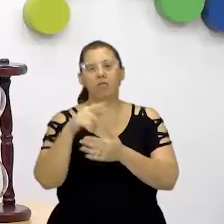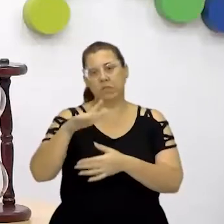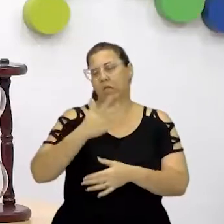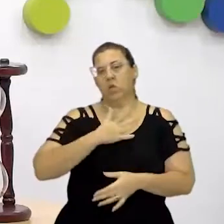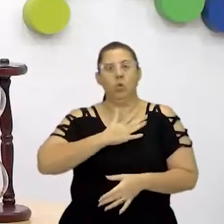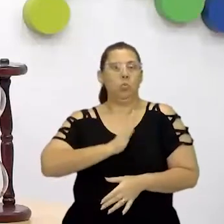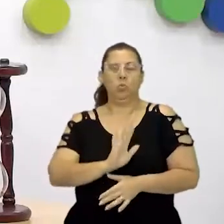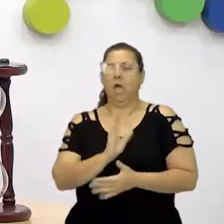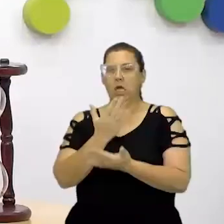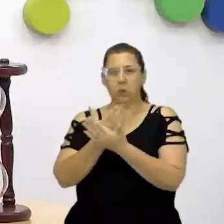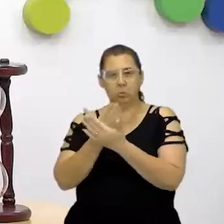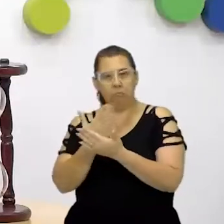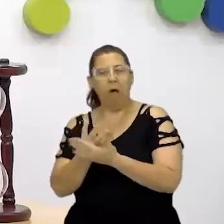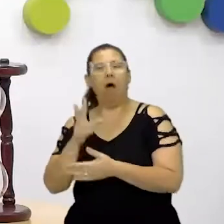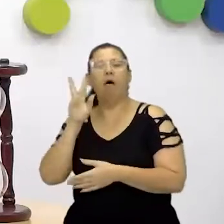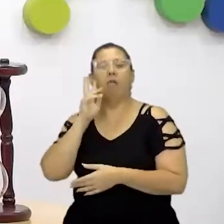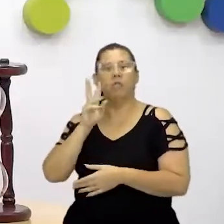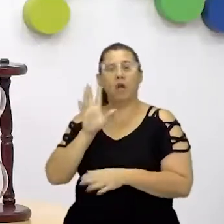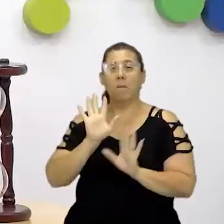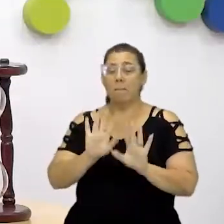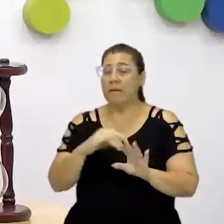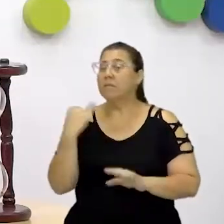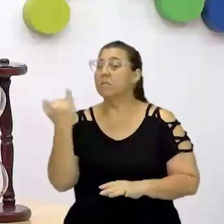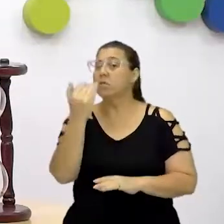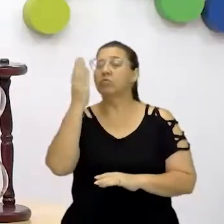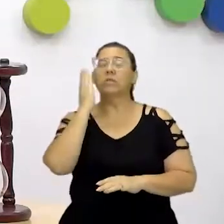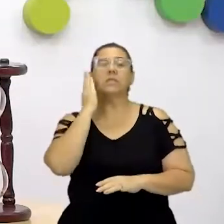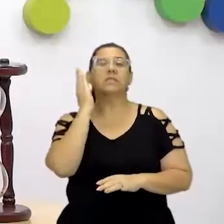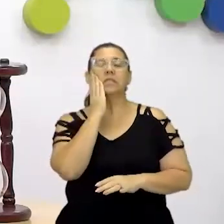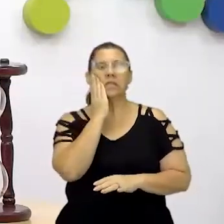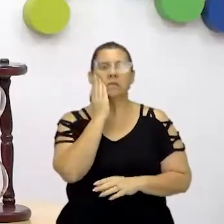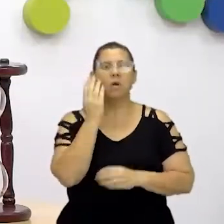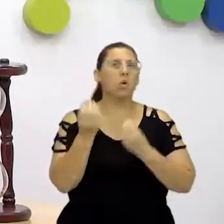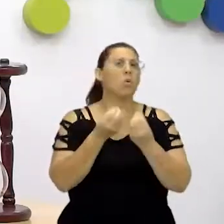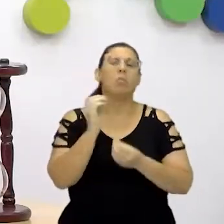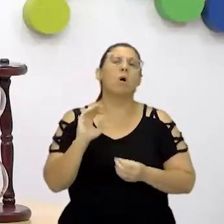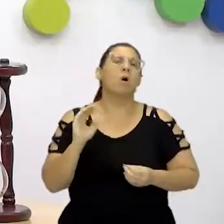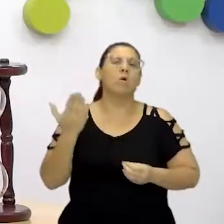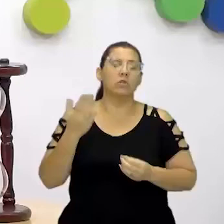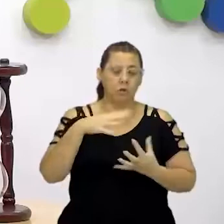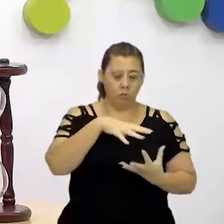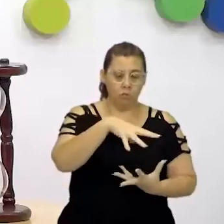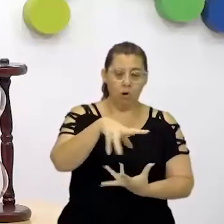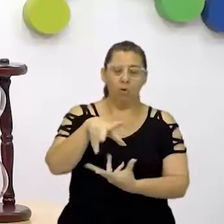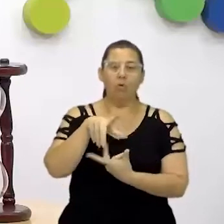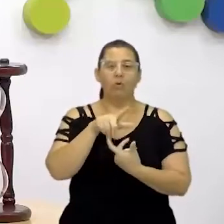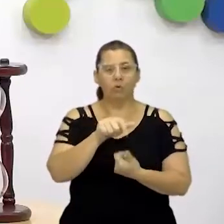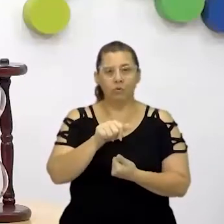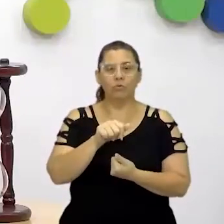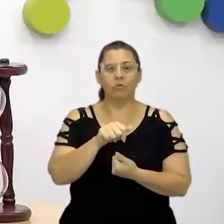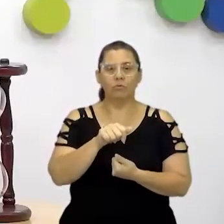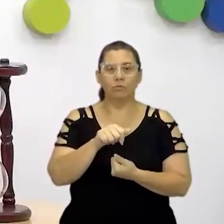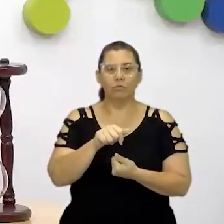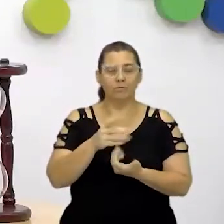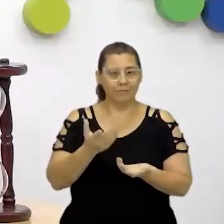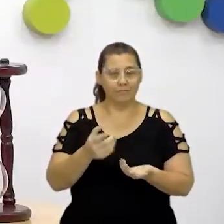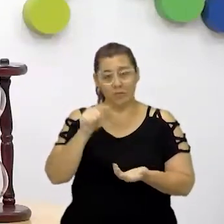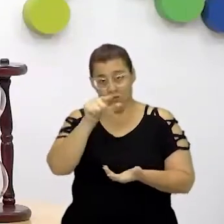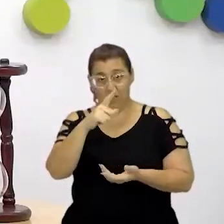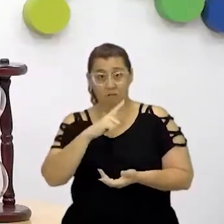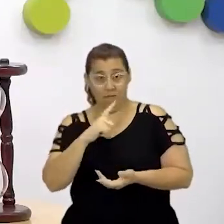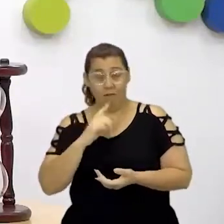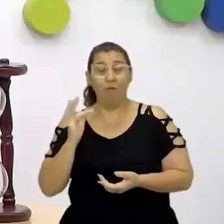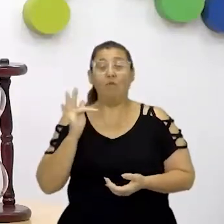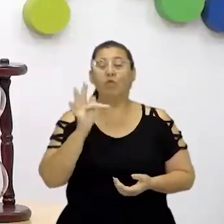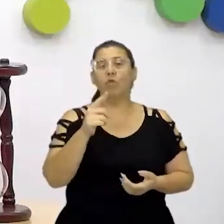ser um historiador, é importante que você saiba, né? Que você saiba como funciona o mundo que vai ser entregue para vocês. Então,